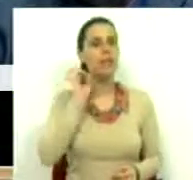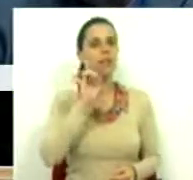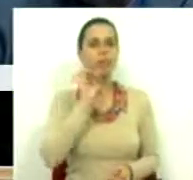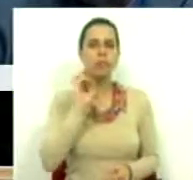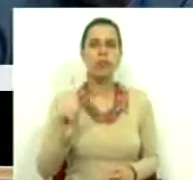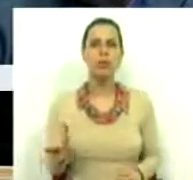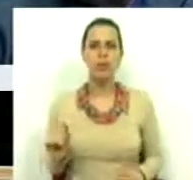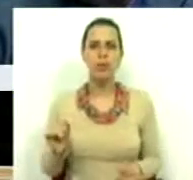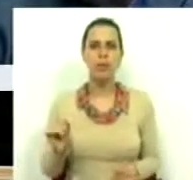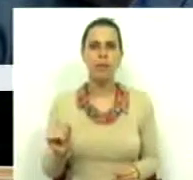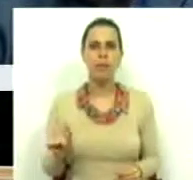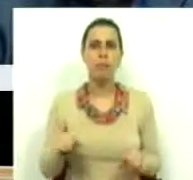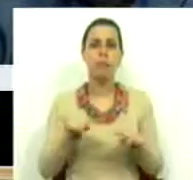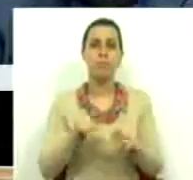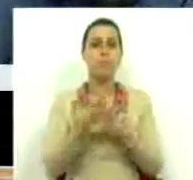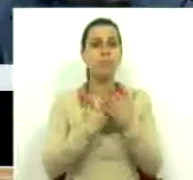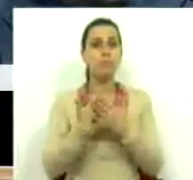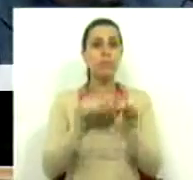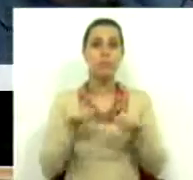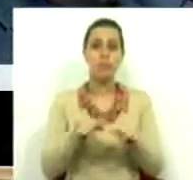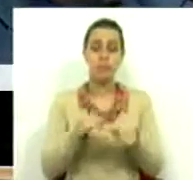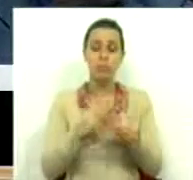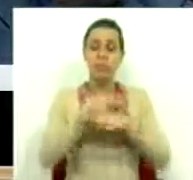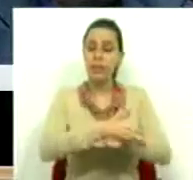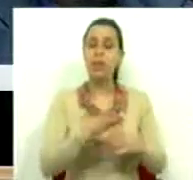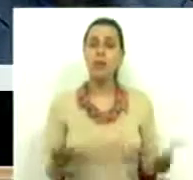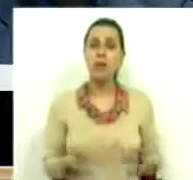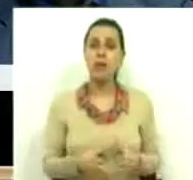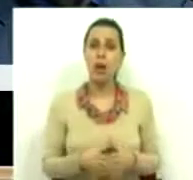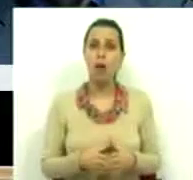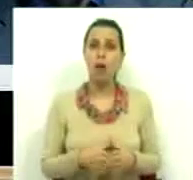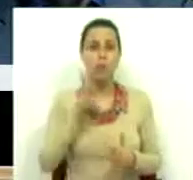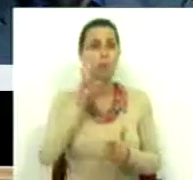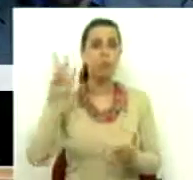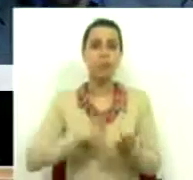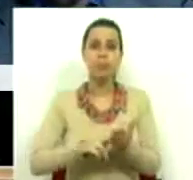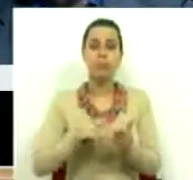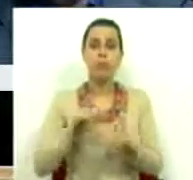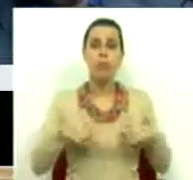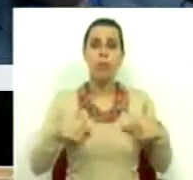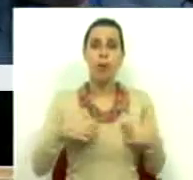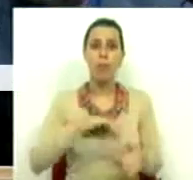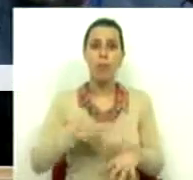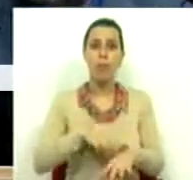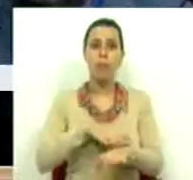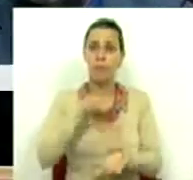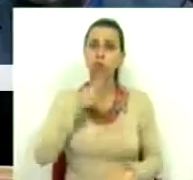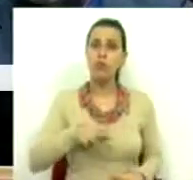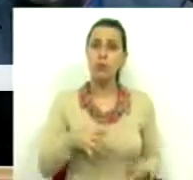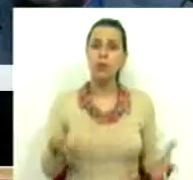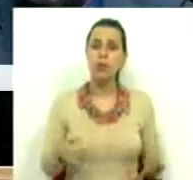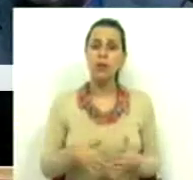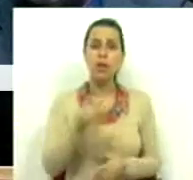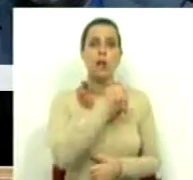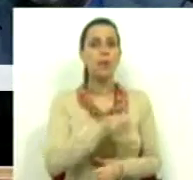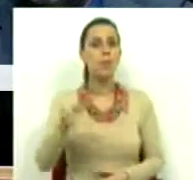importância deste tratamento, desta intervenção, até no reconhecimento que foi o próprio Sr. Provedor que nos disse que